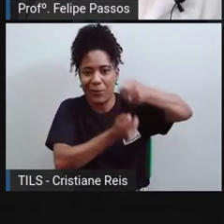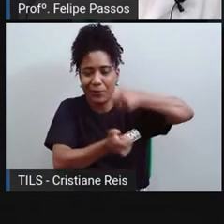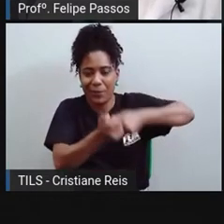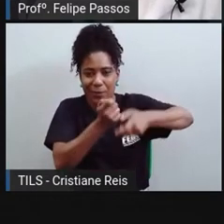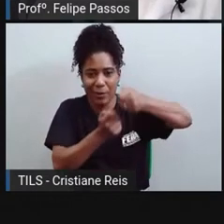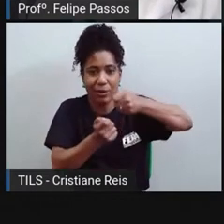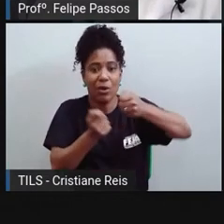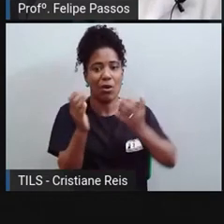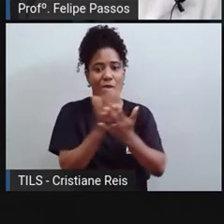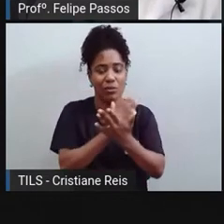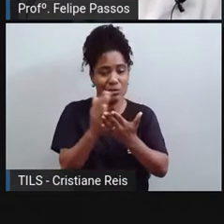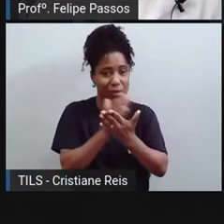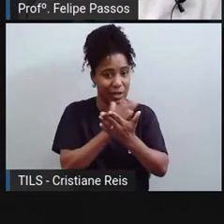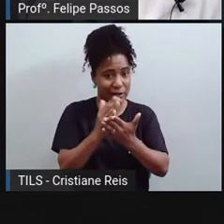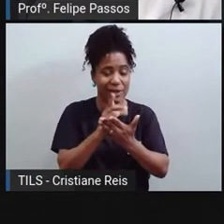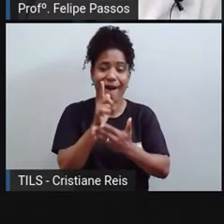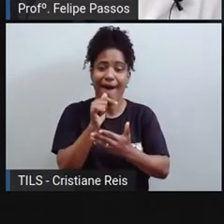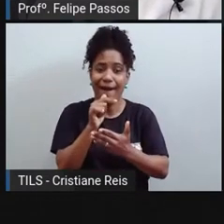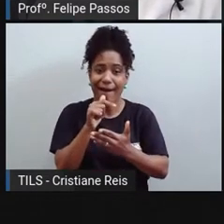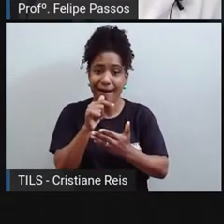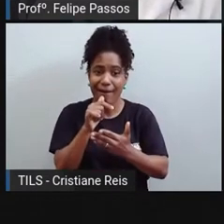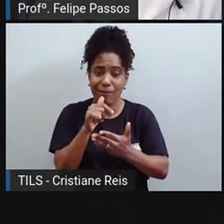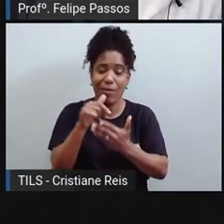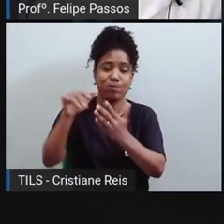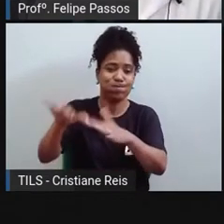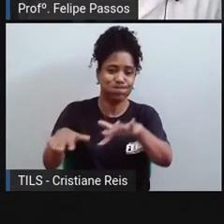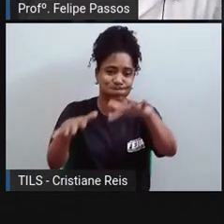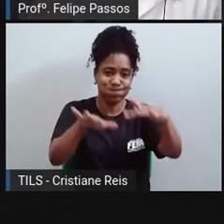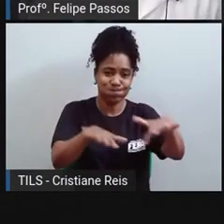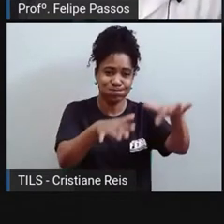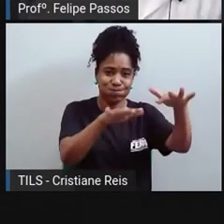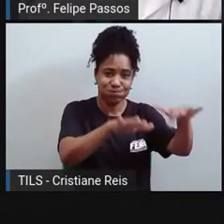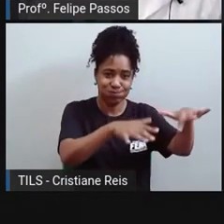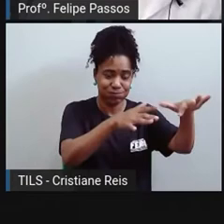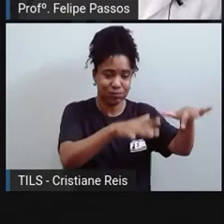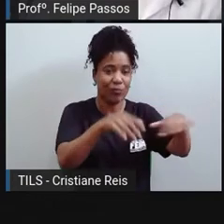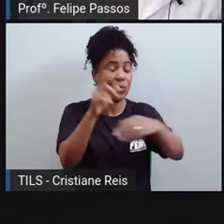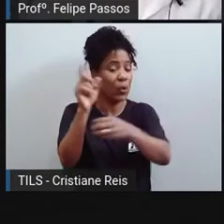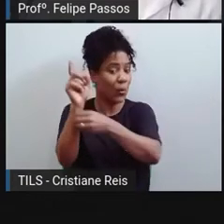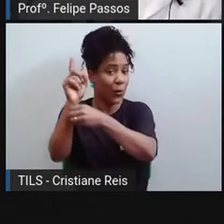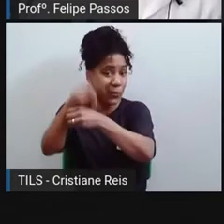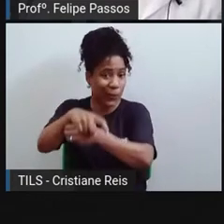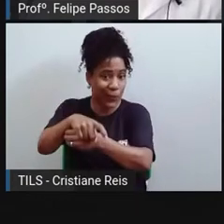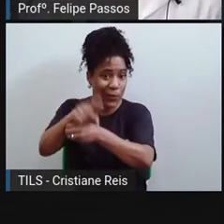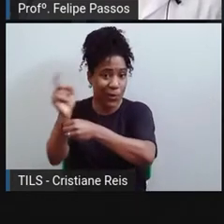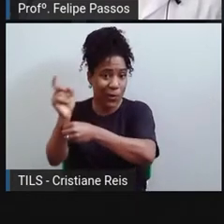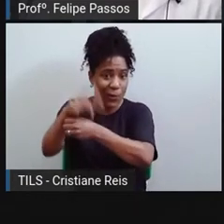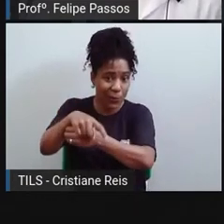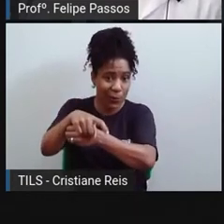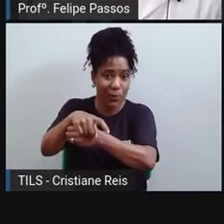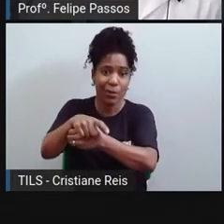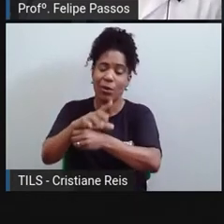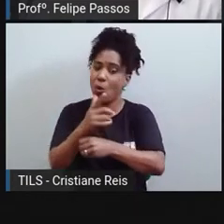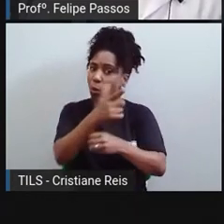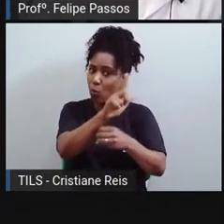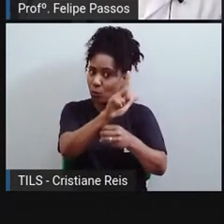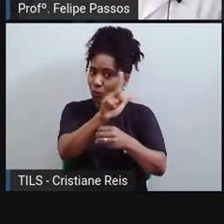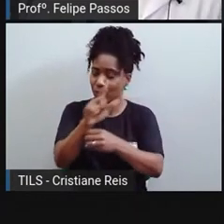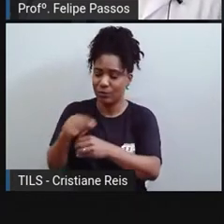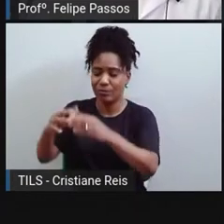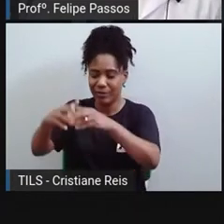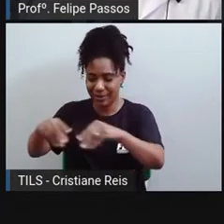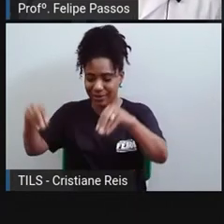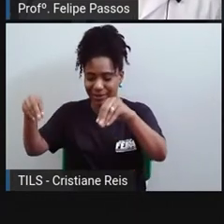petróleo em continente, em terra firme, esse aqui é o maquinário que retira, Que perfura o solo. Já no mar,